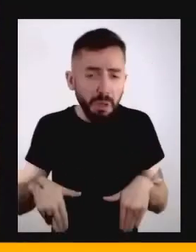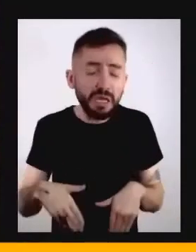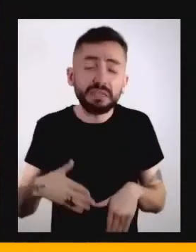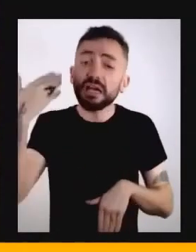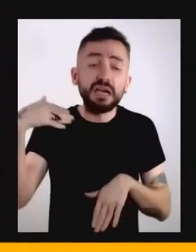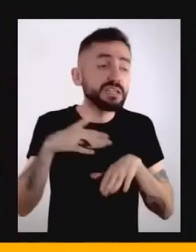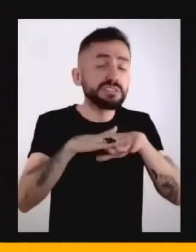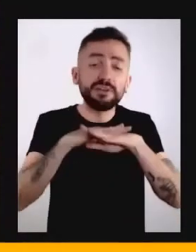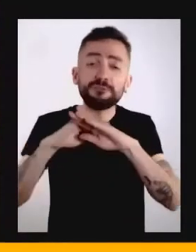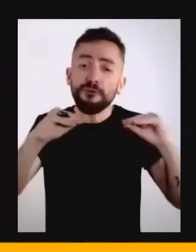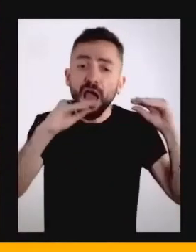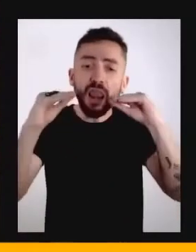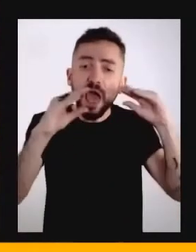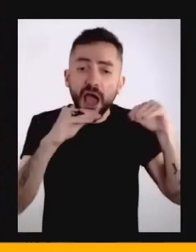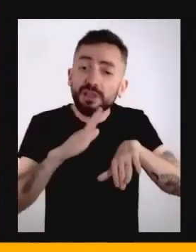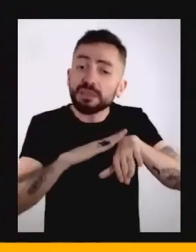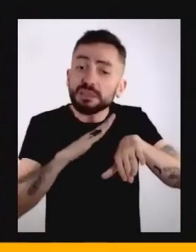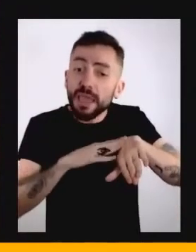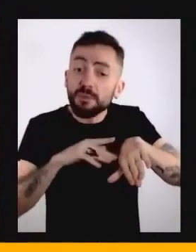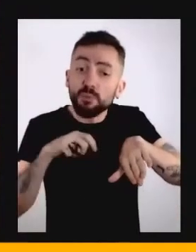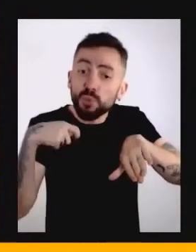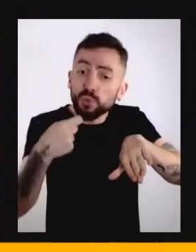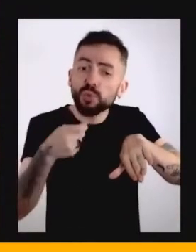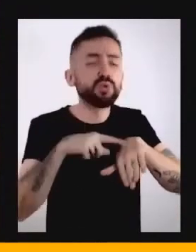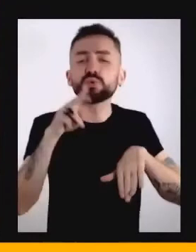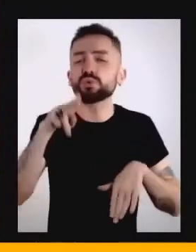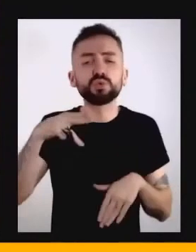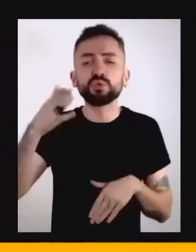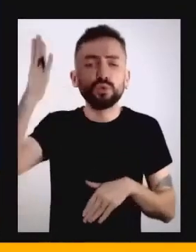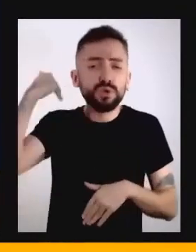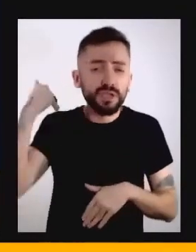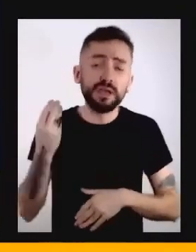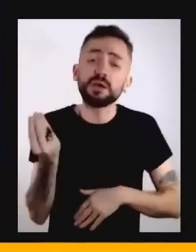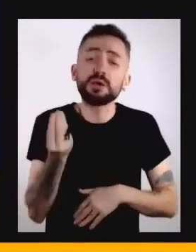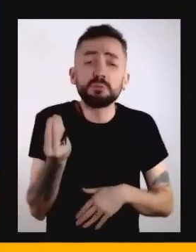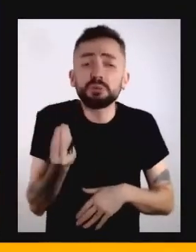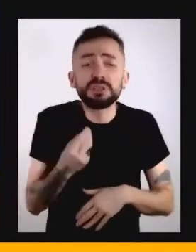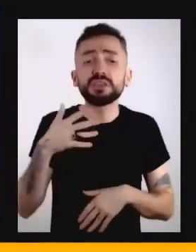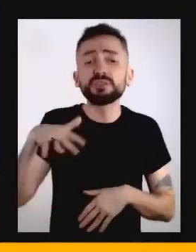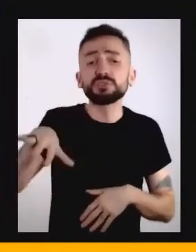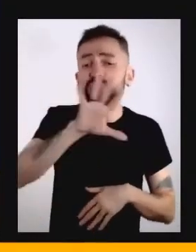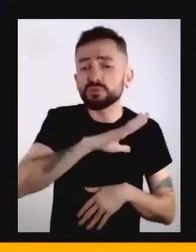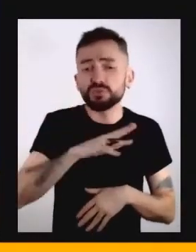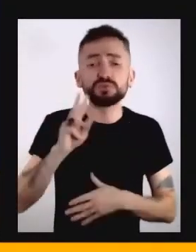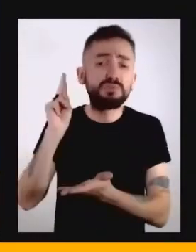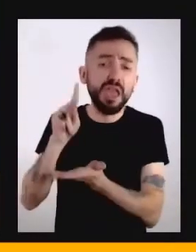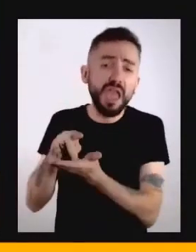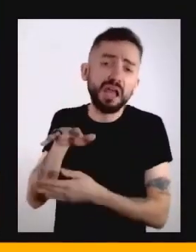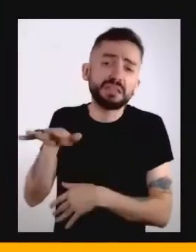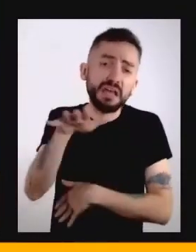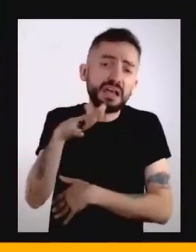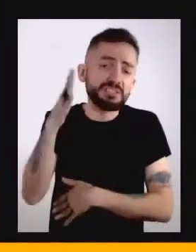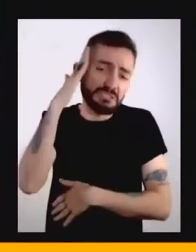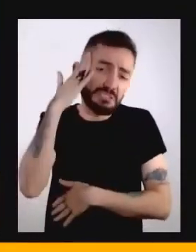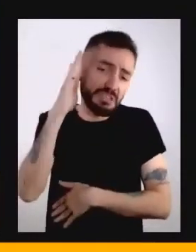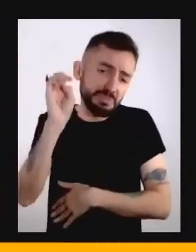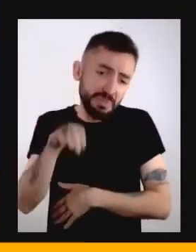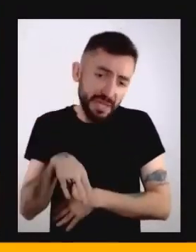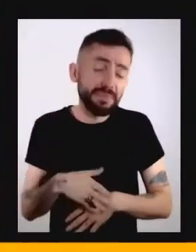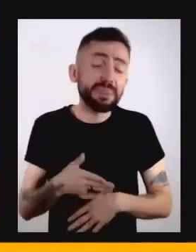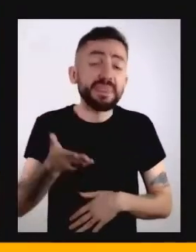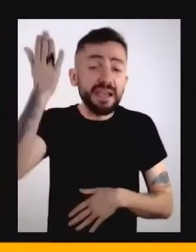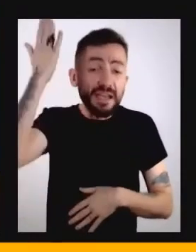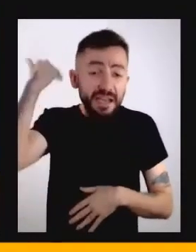simplesmente era um elemento estruturante da realidade, da sociedade, né? As primeiras sociedades,